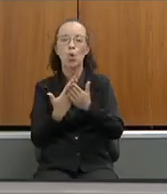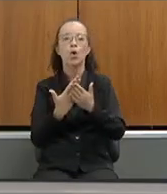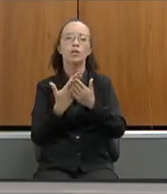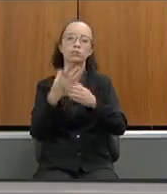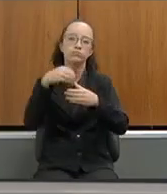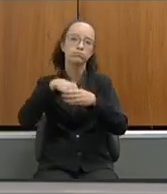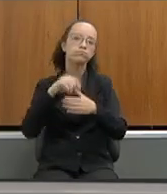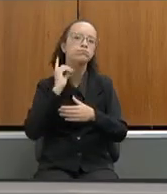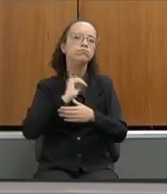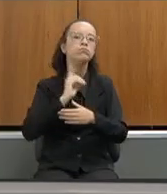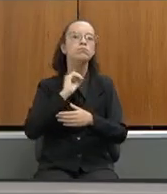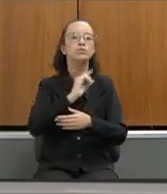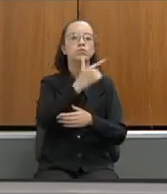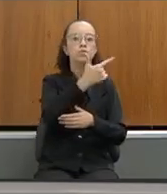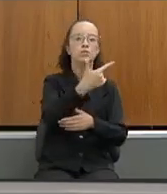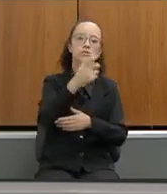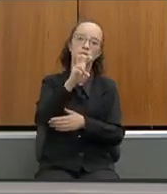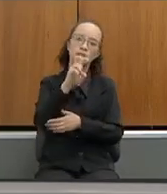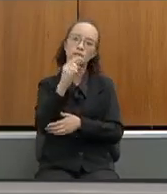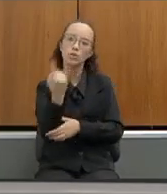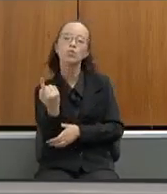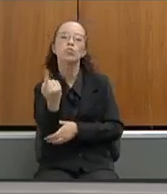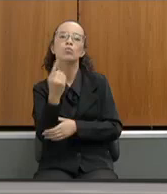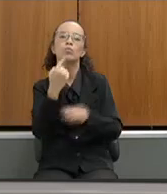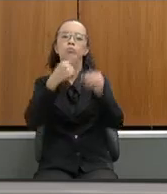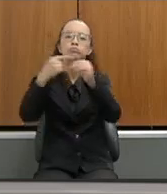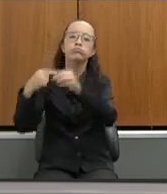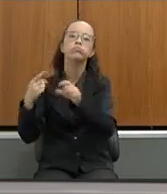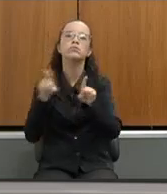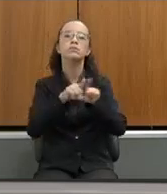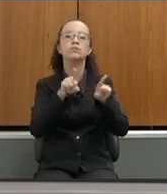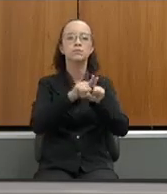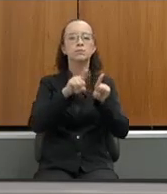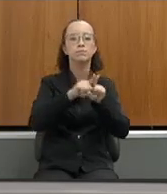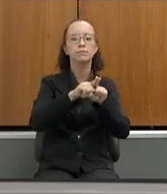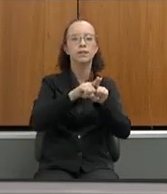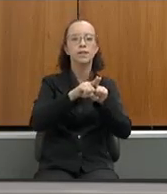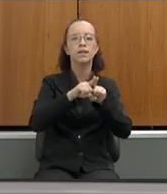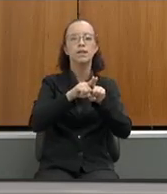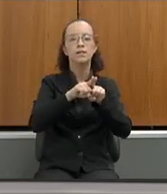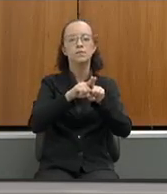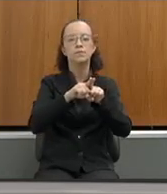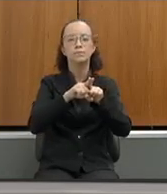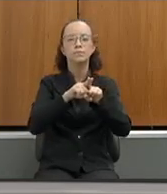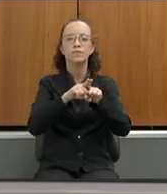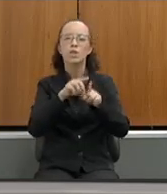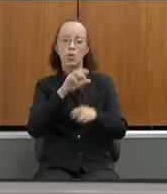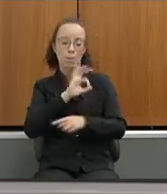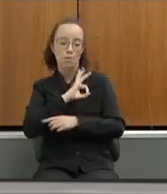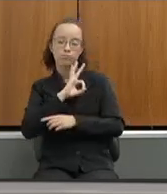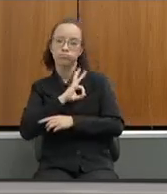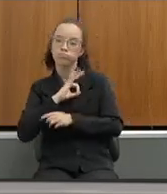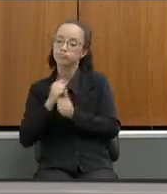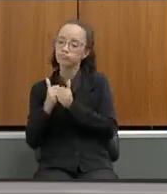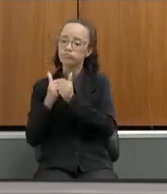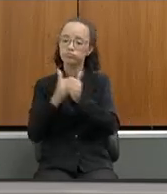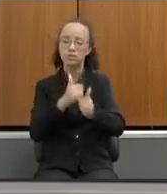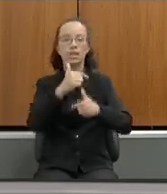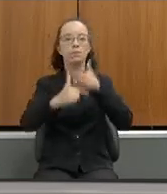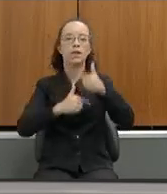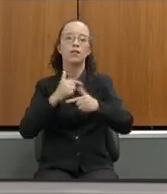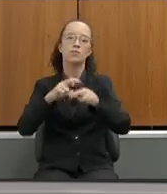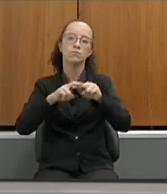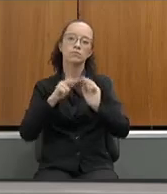com 251 municípios e 483 profissionais da PM trabalhando no PROERDE. acho que é